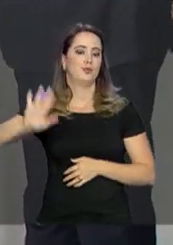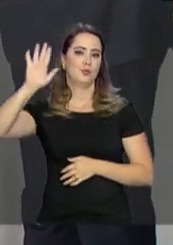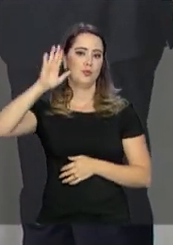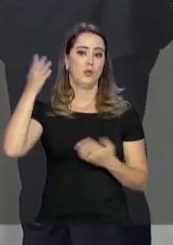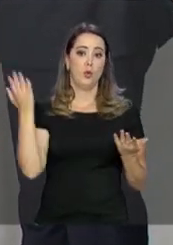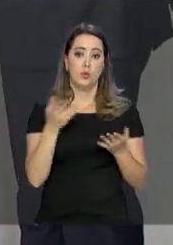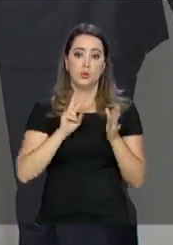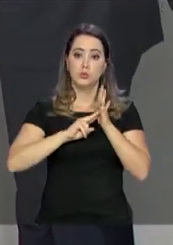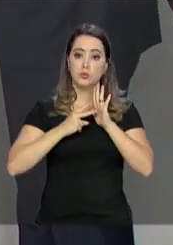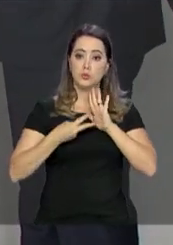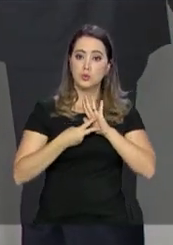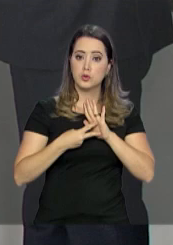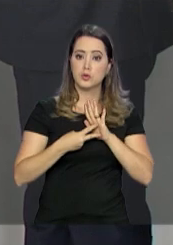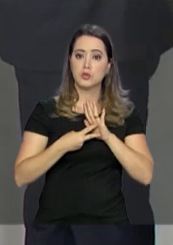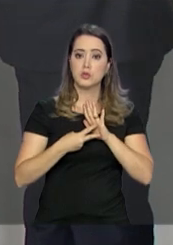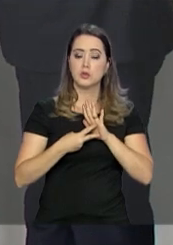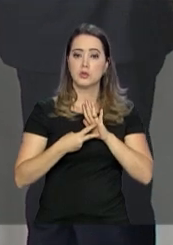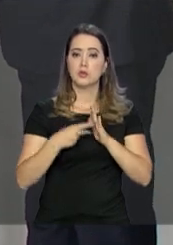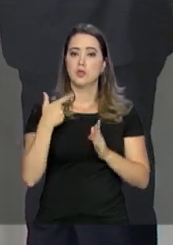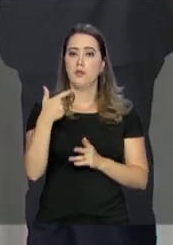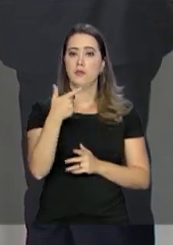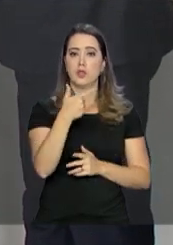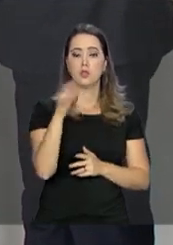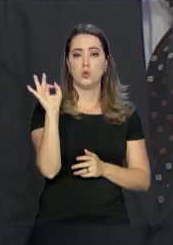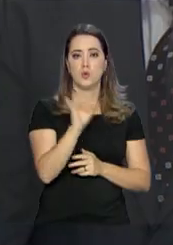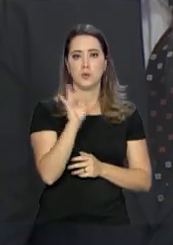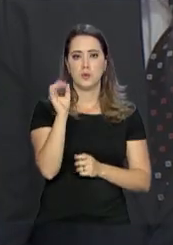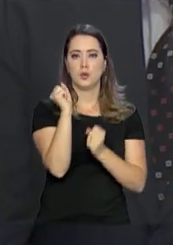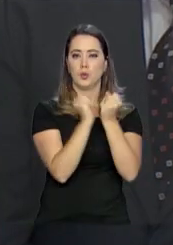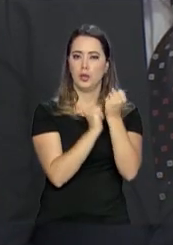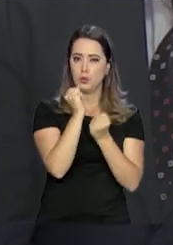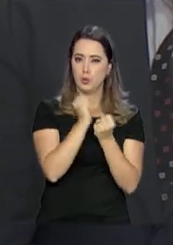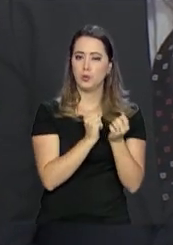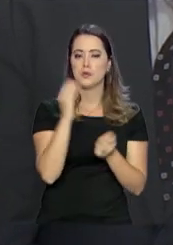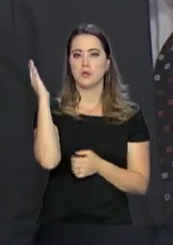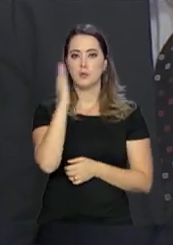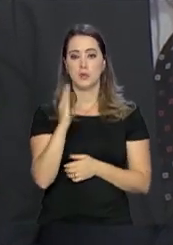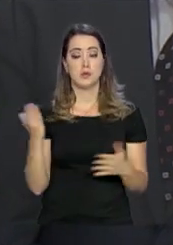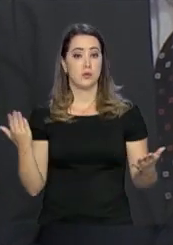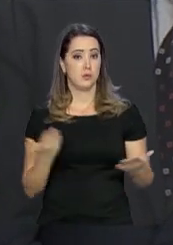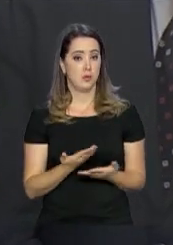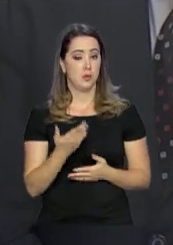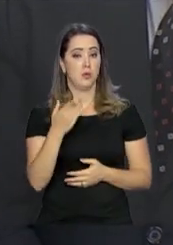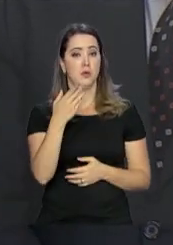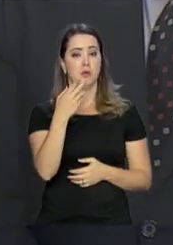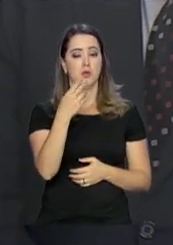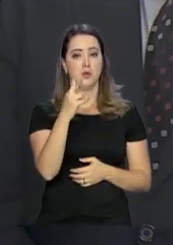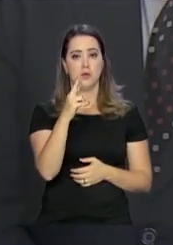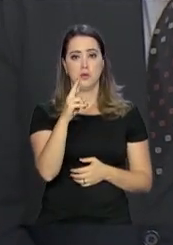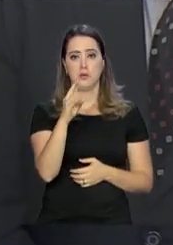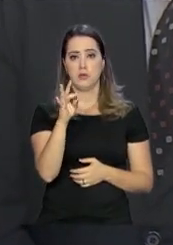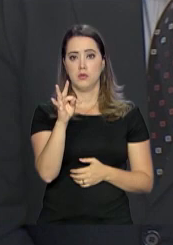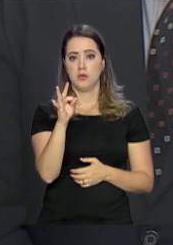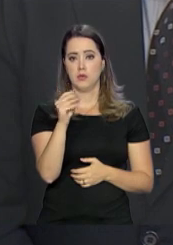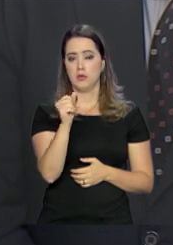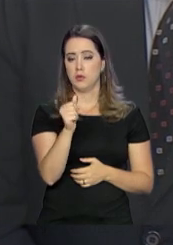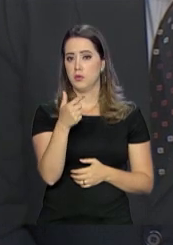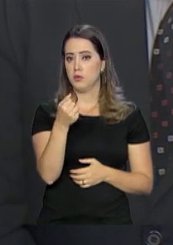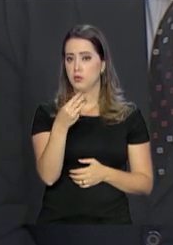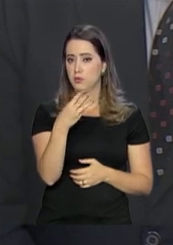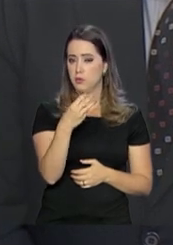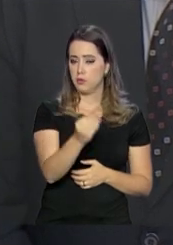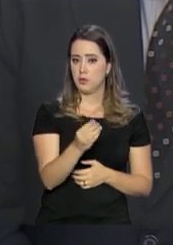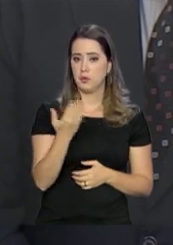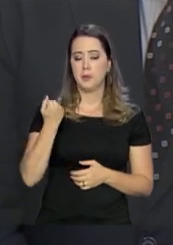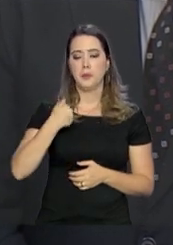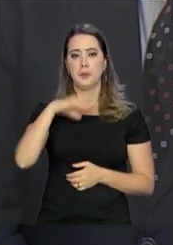representa 22% do PIB industrial do Brasil. E agora, com o Rota 2030, esse programa que vai trazer para a